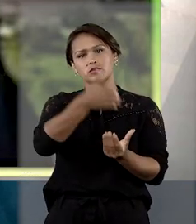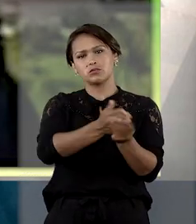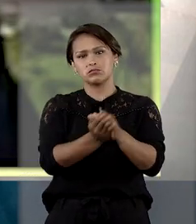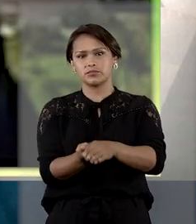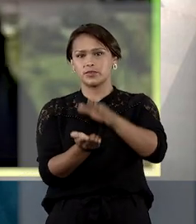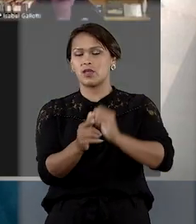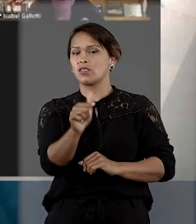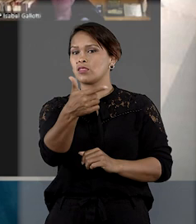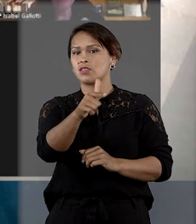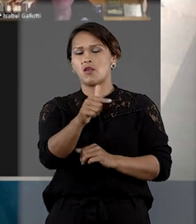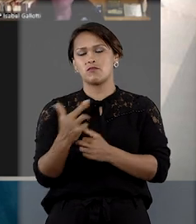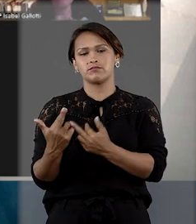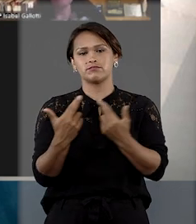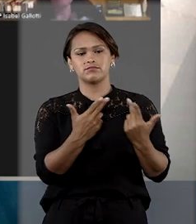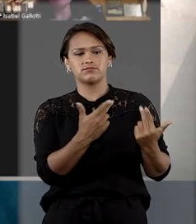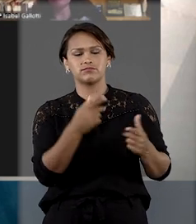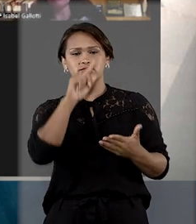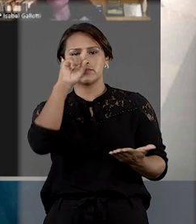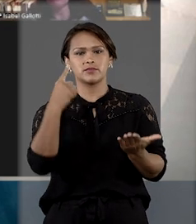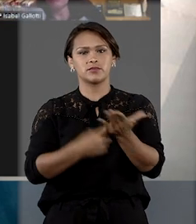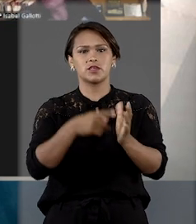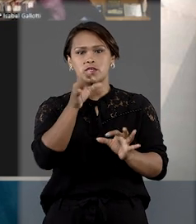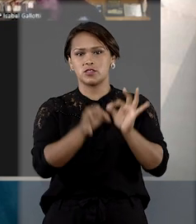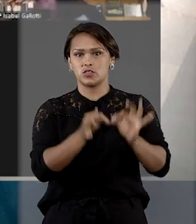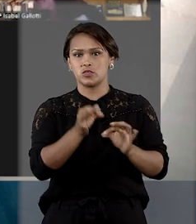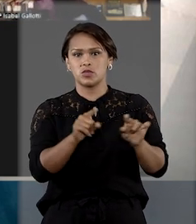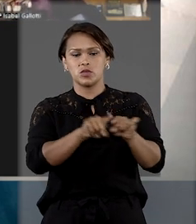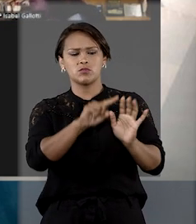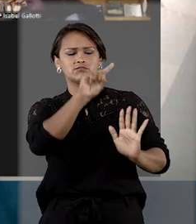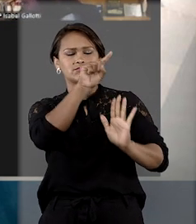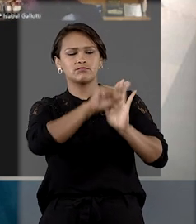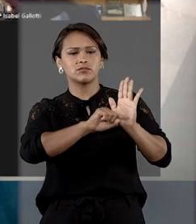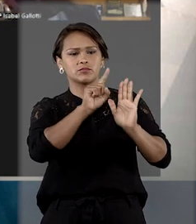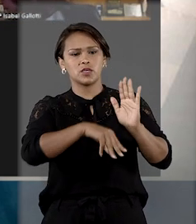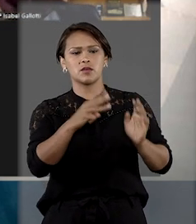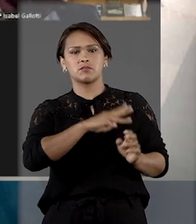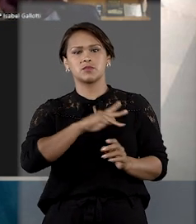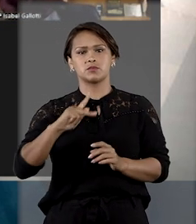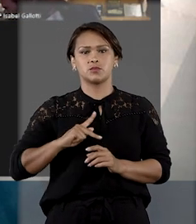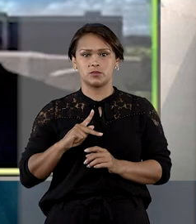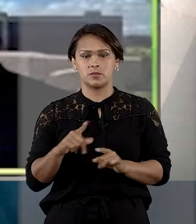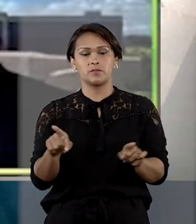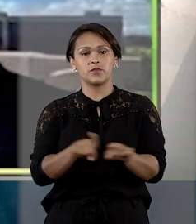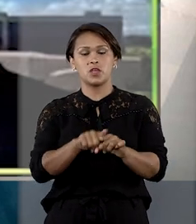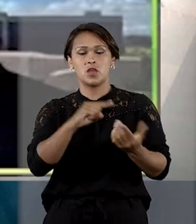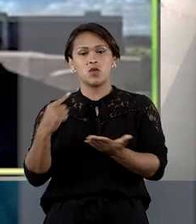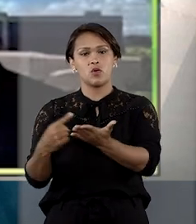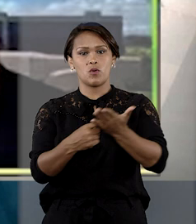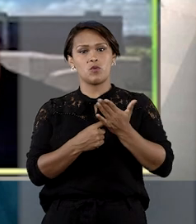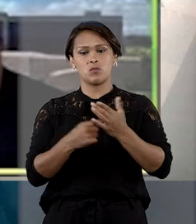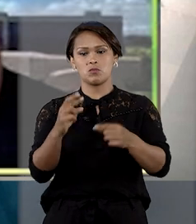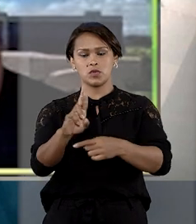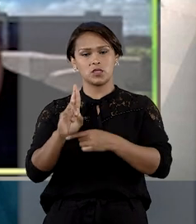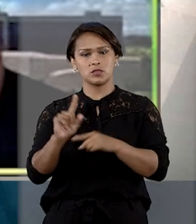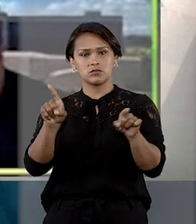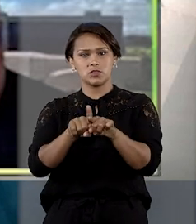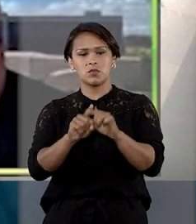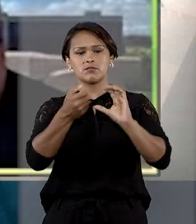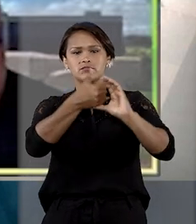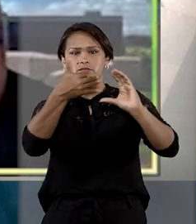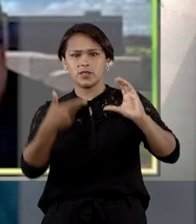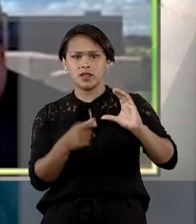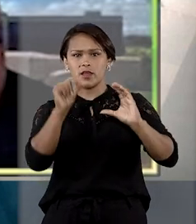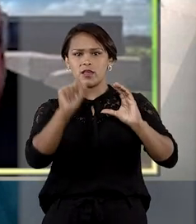inquérito policial não foram confirmados em juízo, como apontado pelo MPF. De acordo com o ministro, ficou